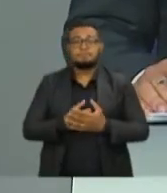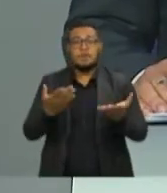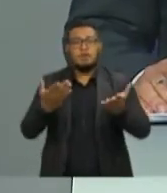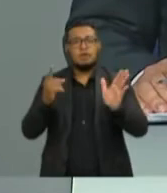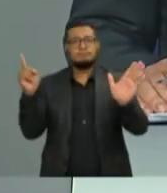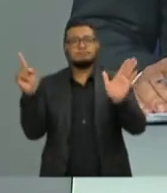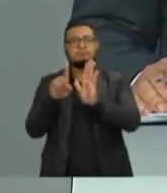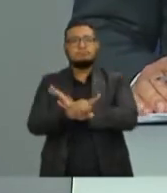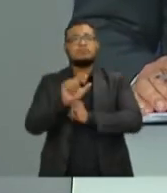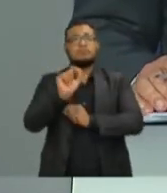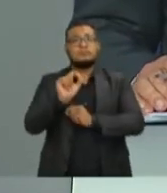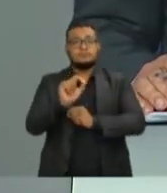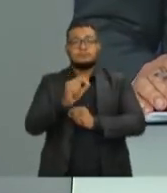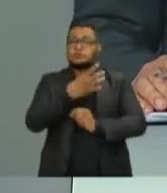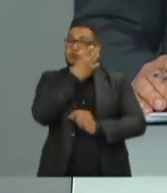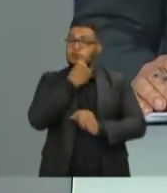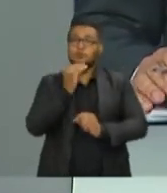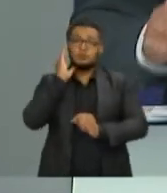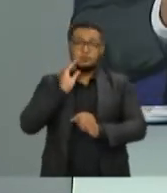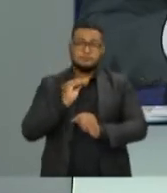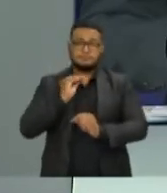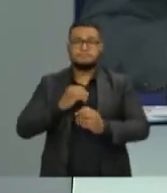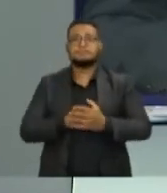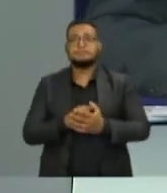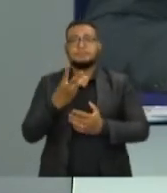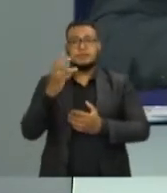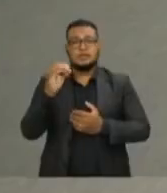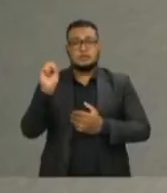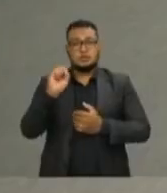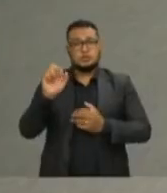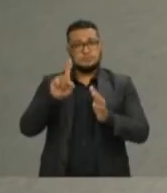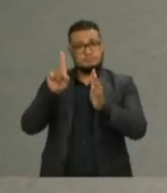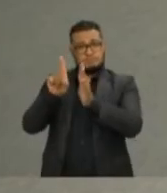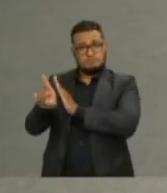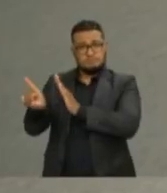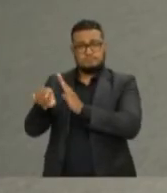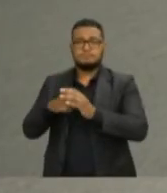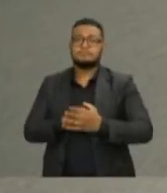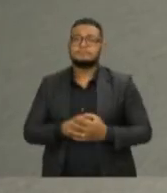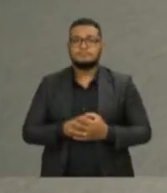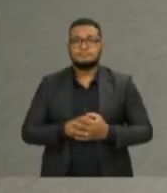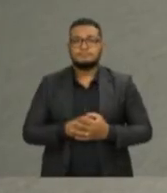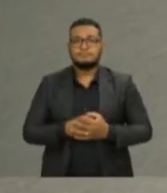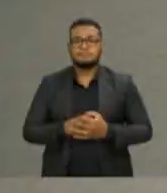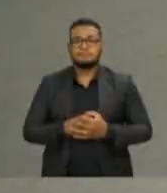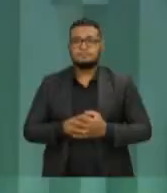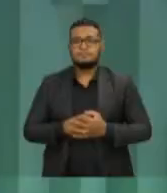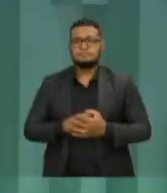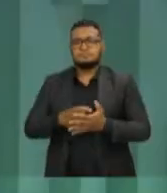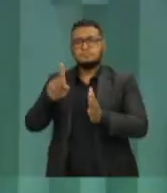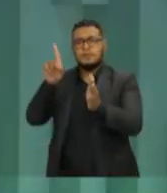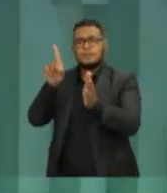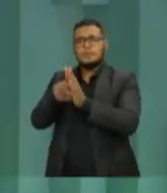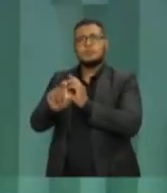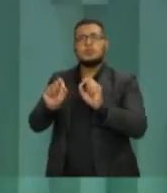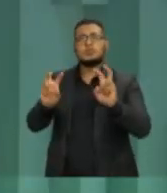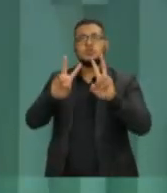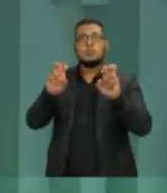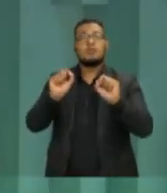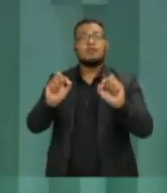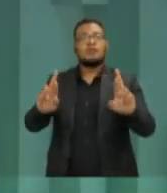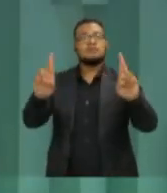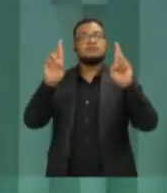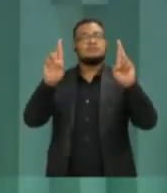agora é o candidato João Cosa. 30 segundos para o senhor fazer a sua pergunta. A minha pergunta é sobre esperança.